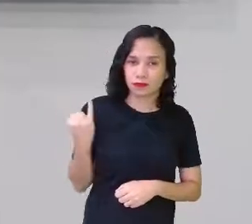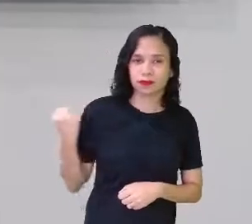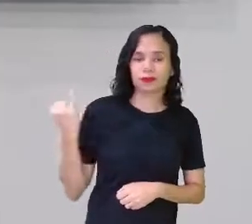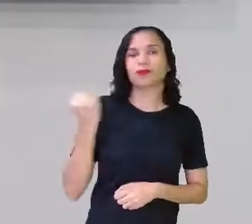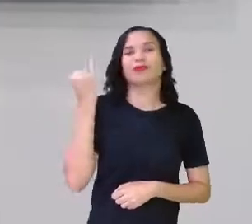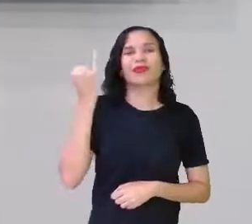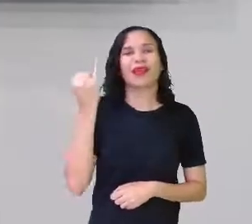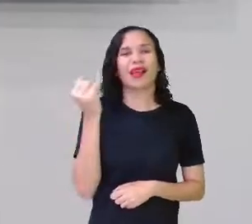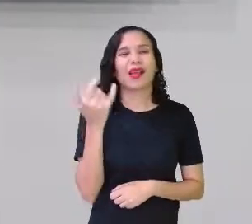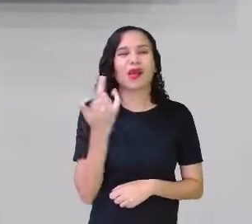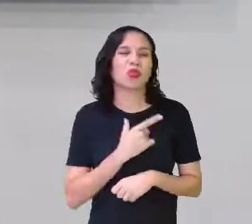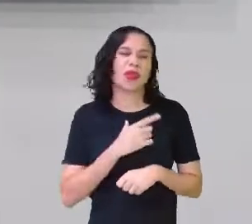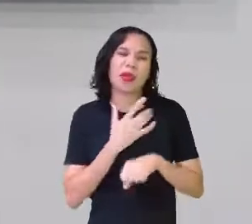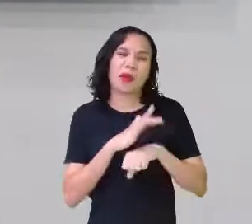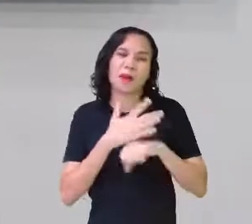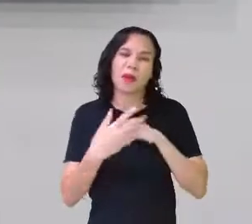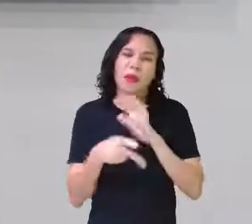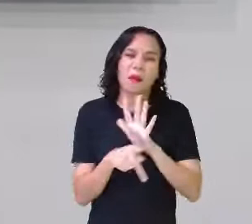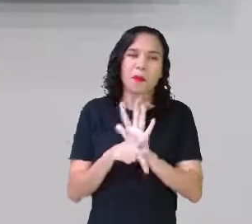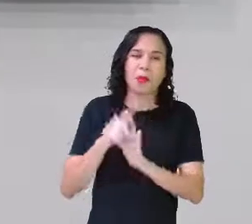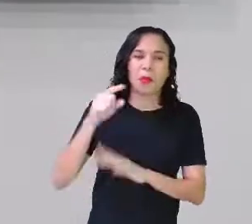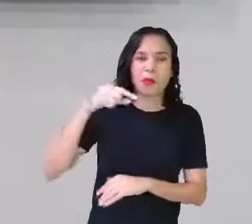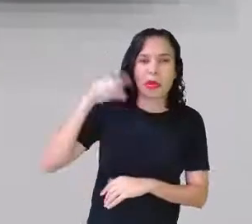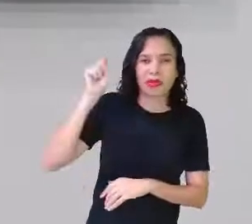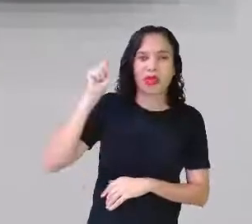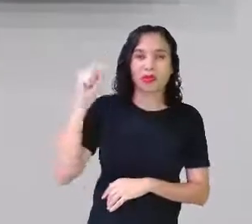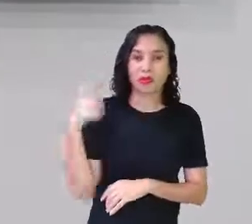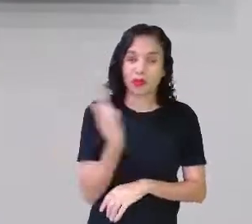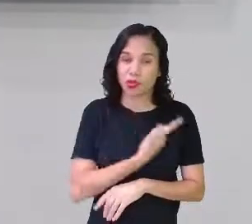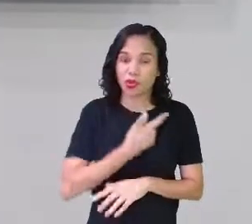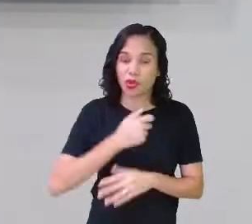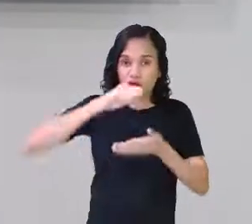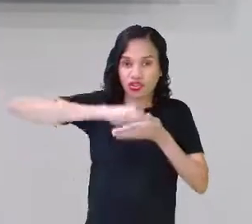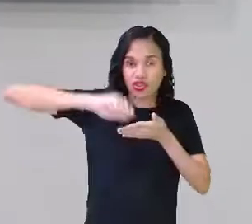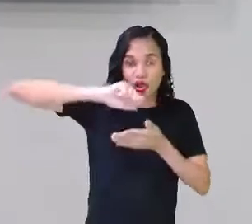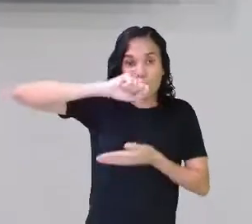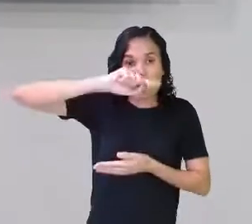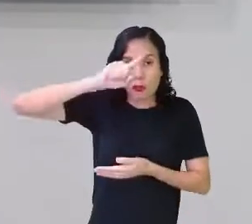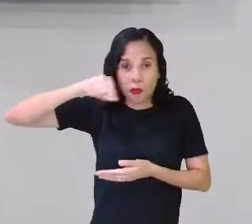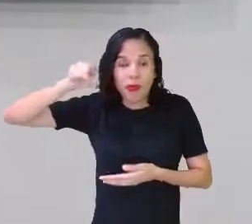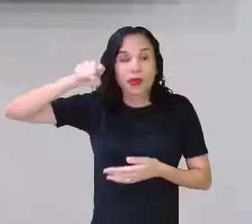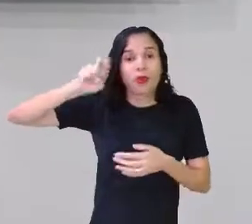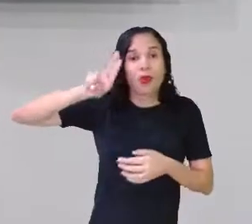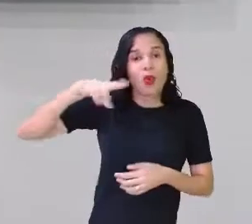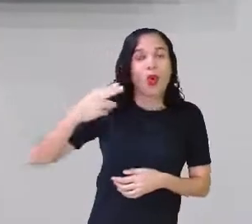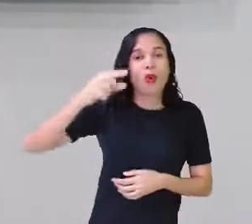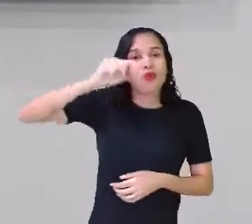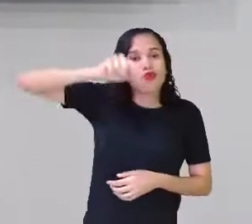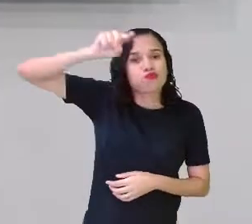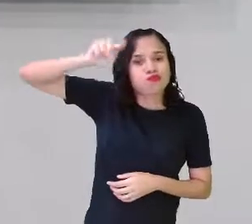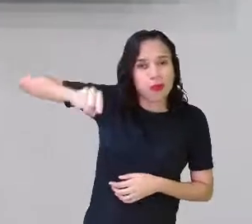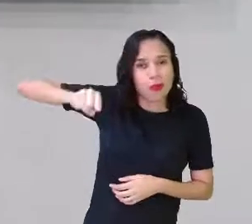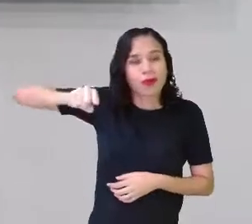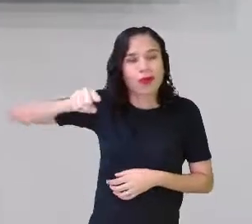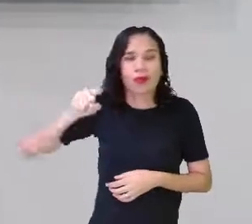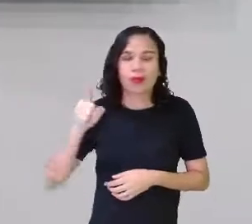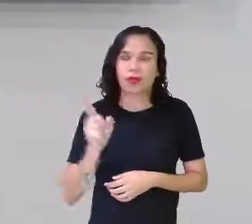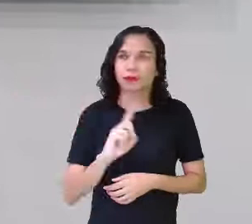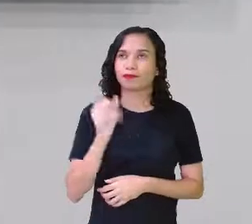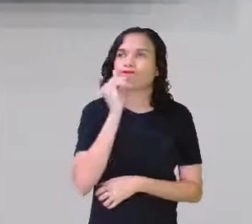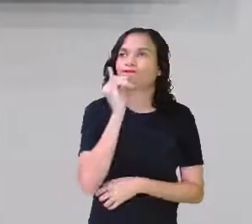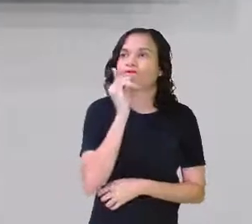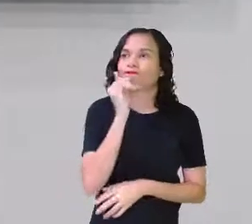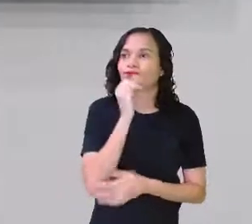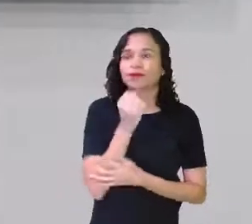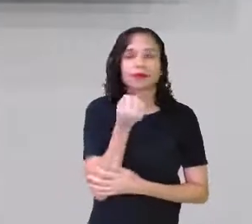Não se aplica tanto ao acento agudo, é mais quando a gente escreve o tio ou o acento circunflexo. Não é para colocar, por